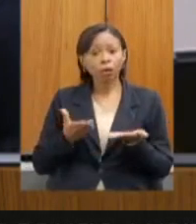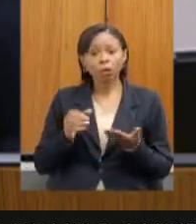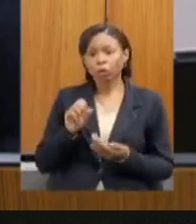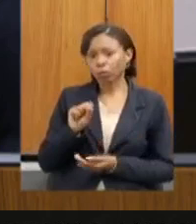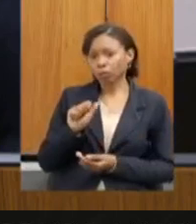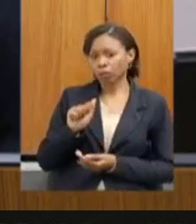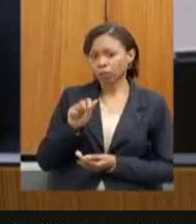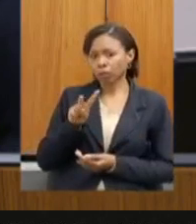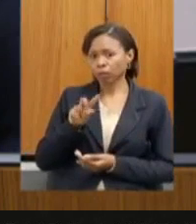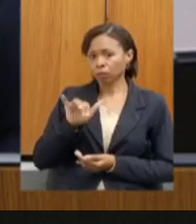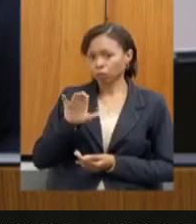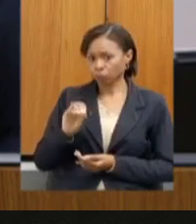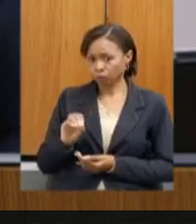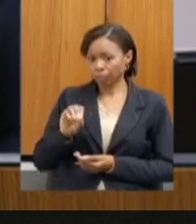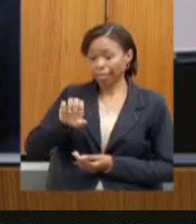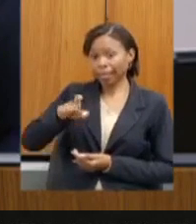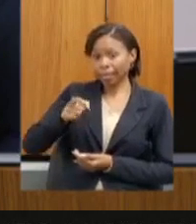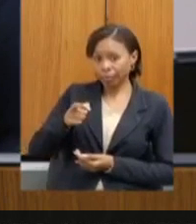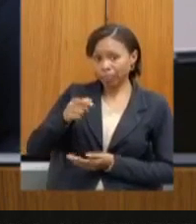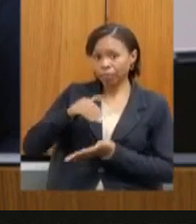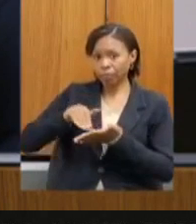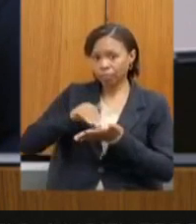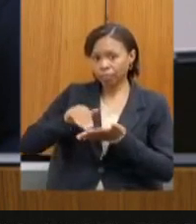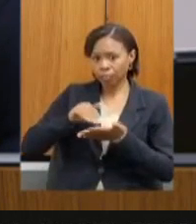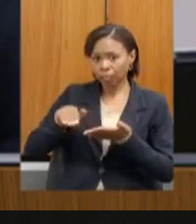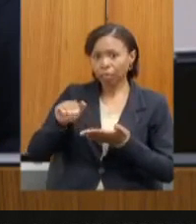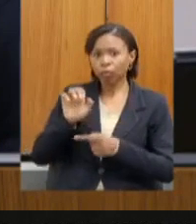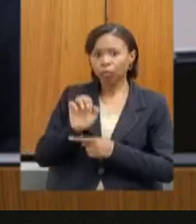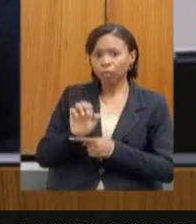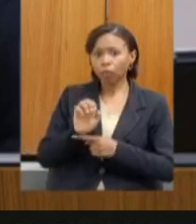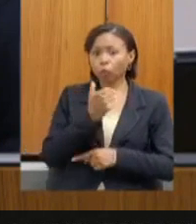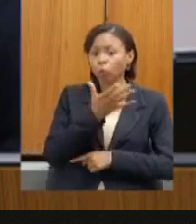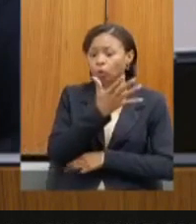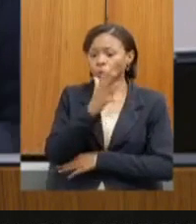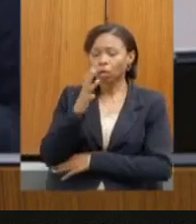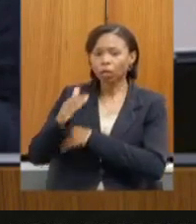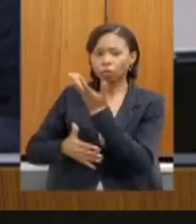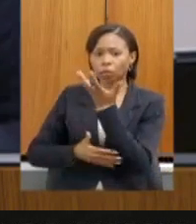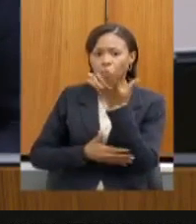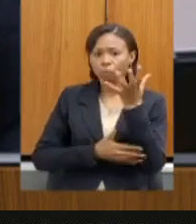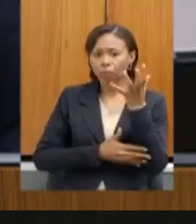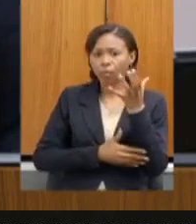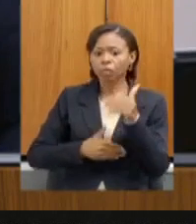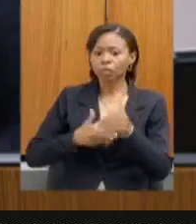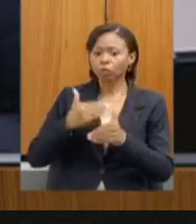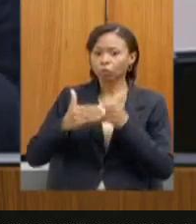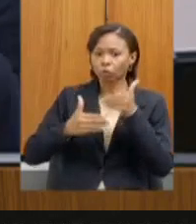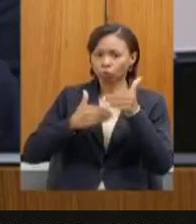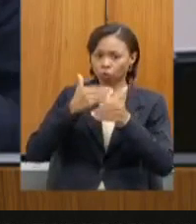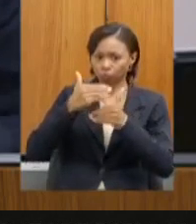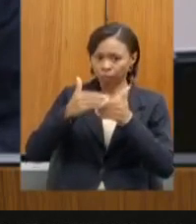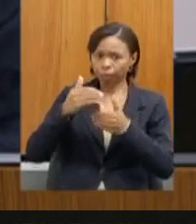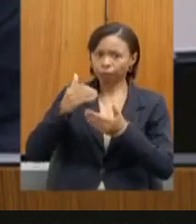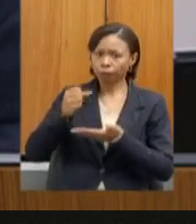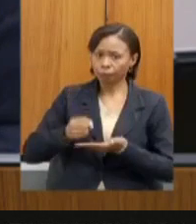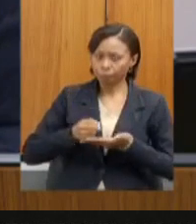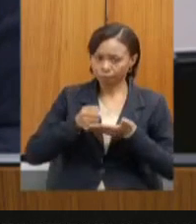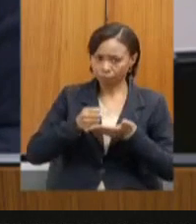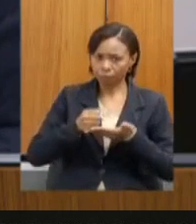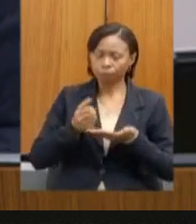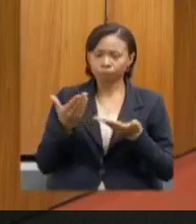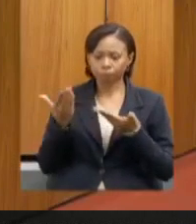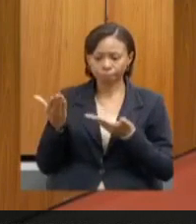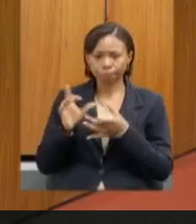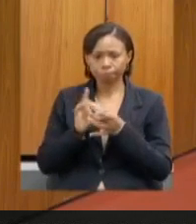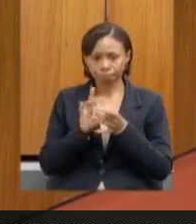Souza Cruz, ex-secretário de Estado de Meio Ambiente e Desenvolvimento Sustentável. Caro colega deputado, o senhor está com a